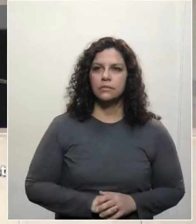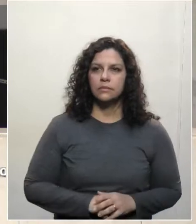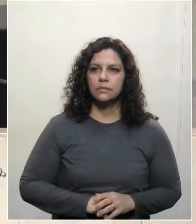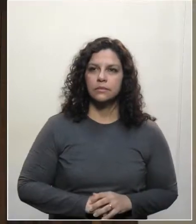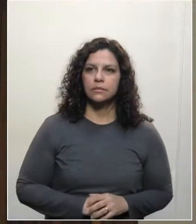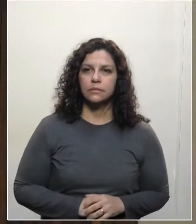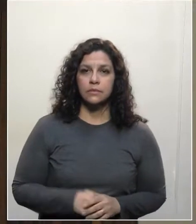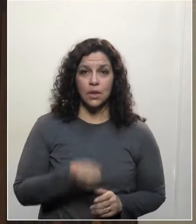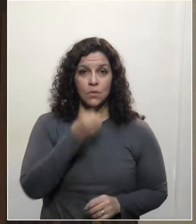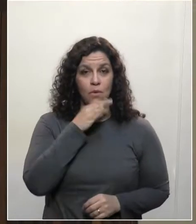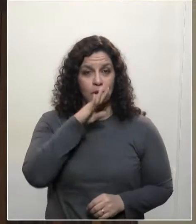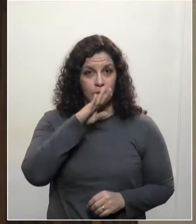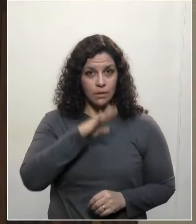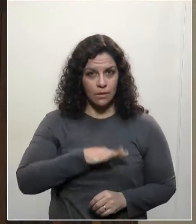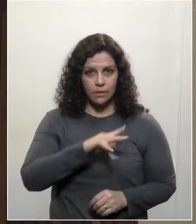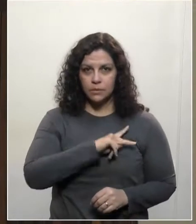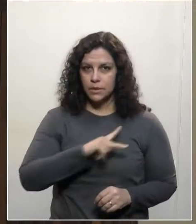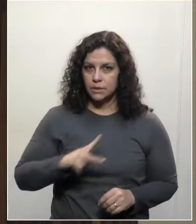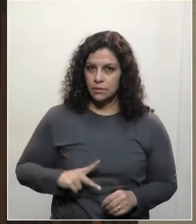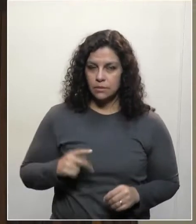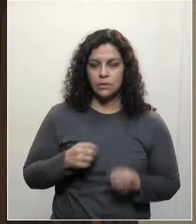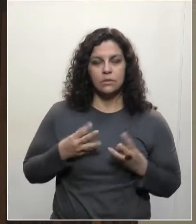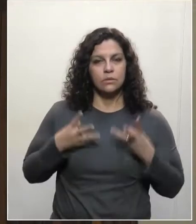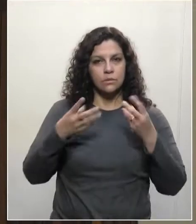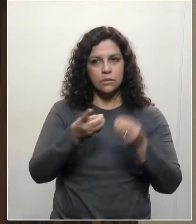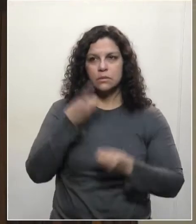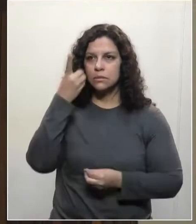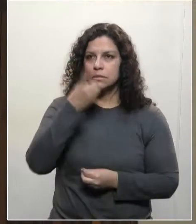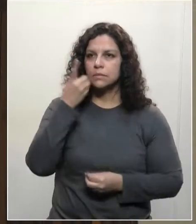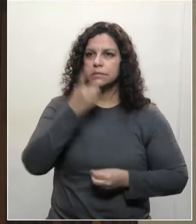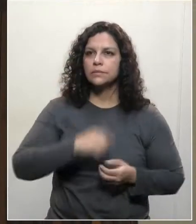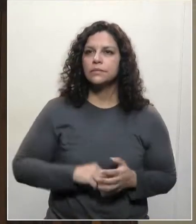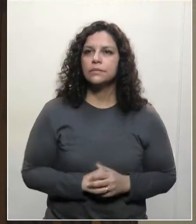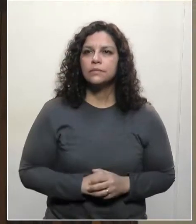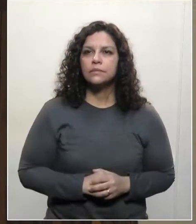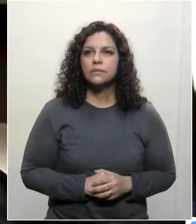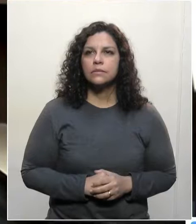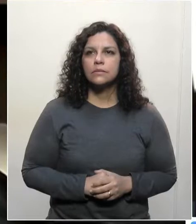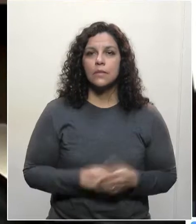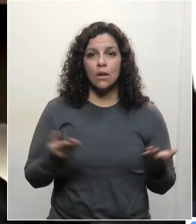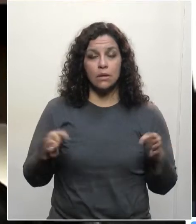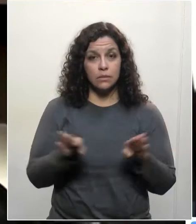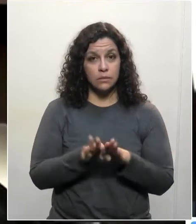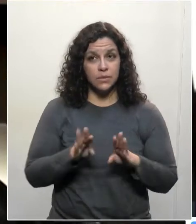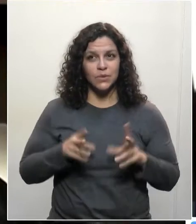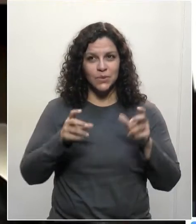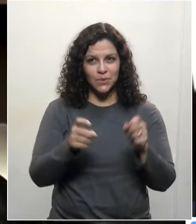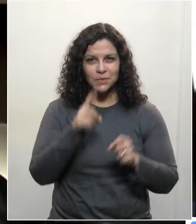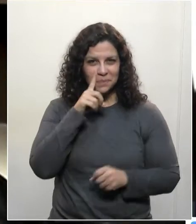Boa tarde, senhor presidente, boa tarde, senhores deputados e deputadas. Michele, boa tarde.